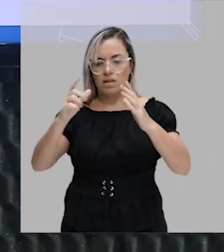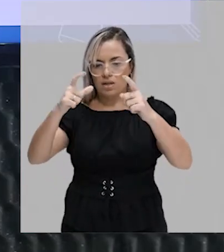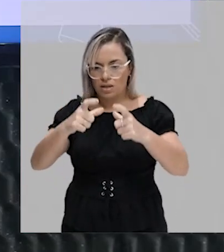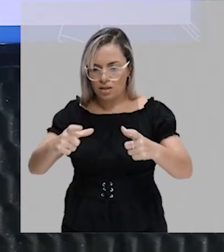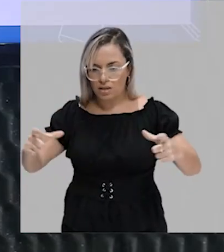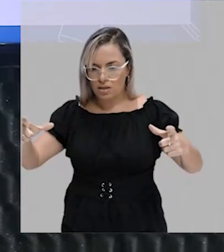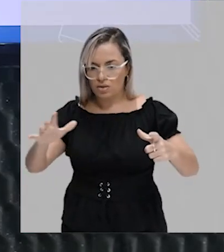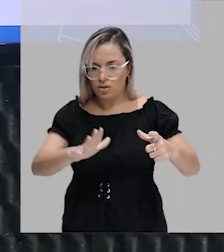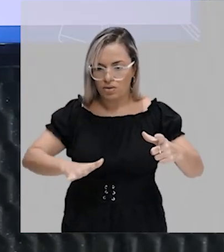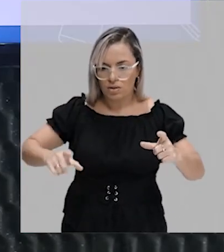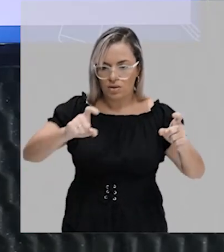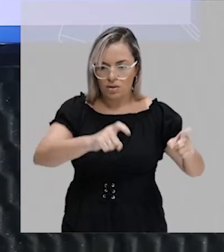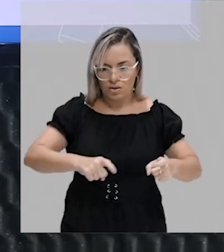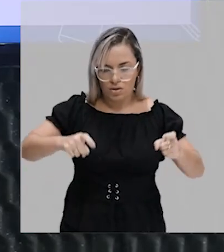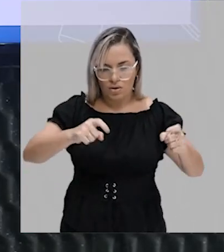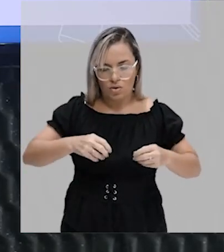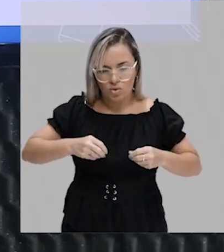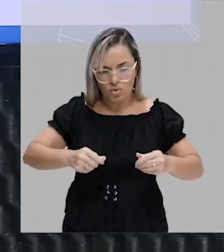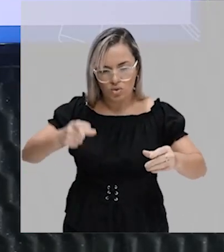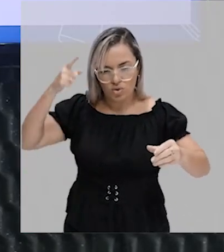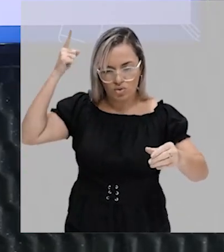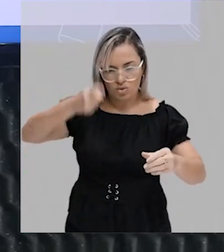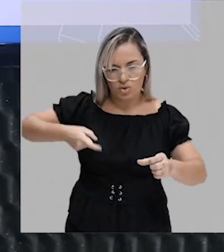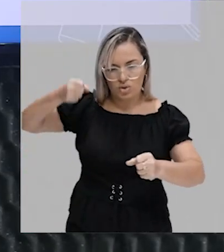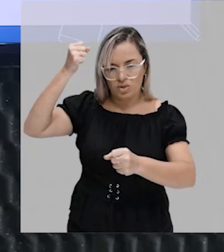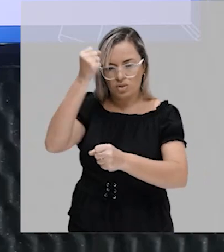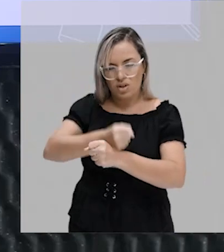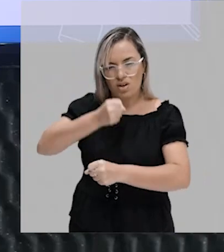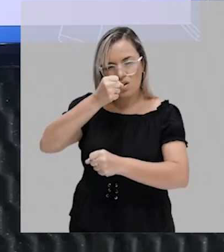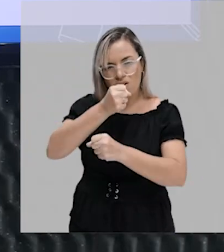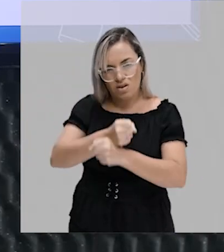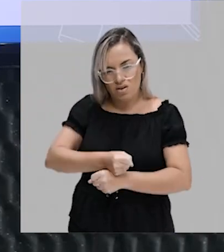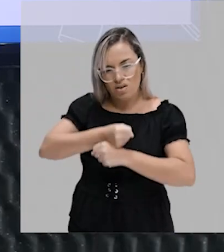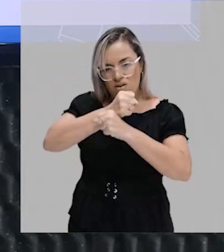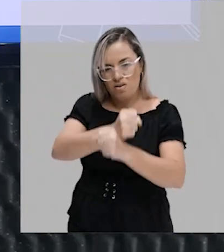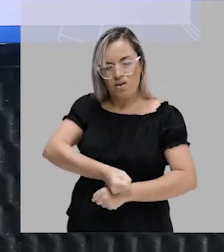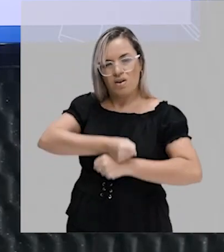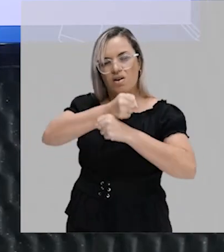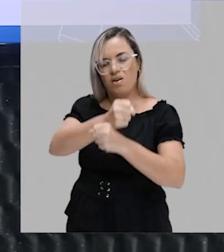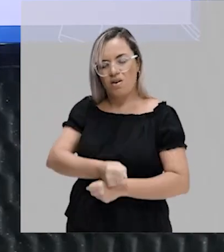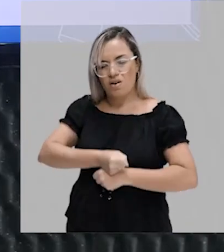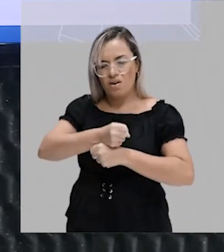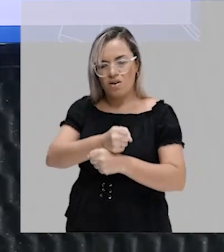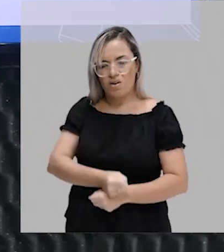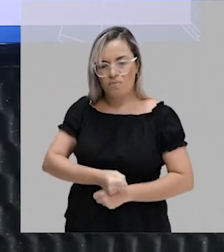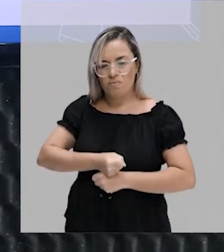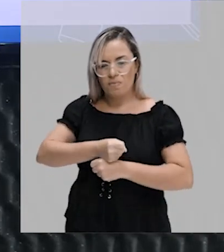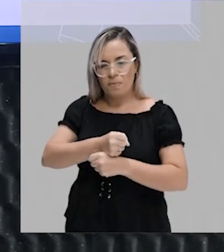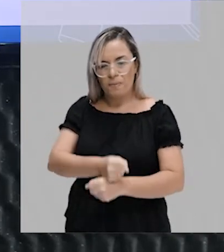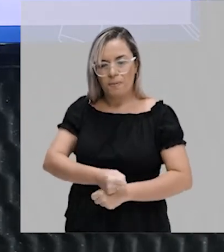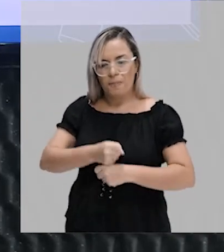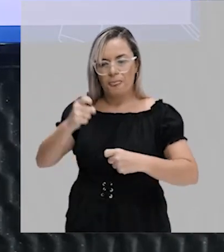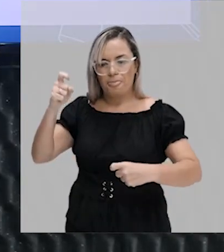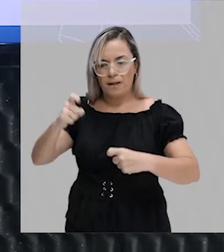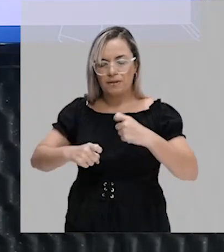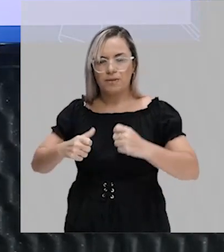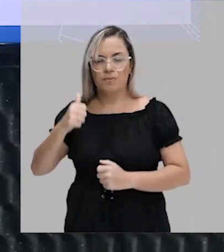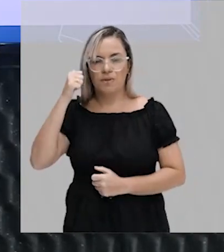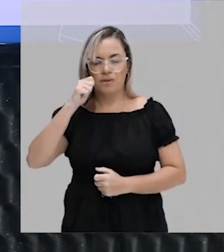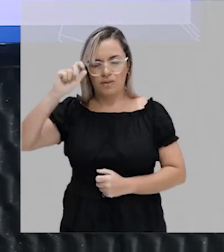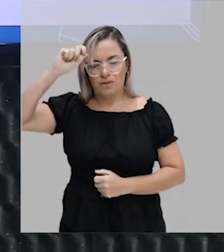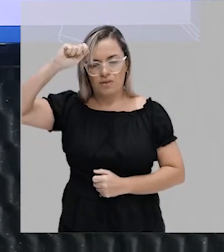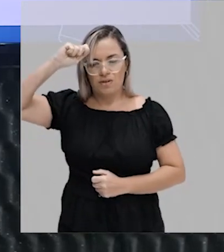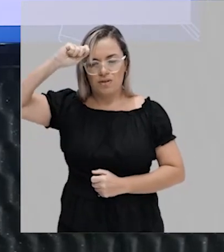exploração sexual das mulheres negras são fundamentais para estabelecer o poder masculino no ambiente